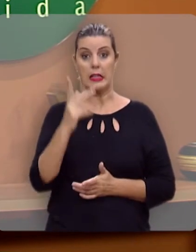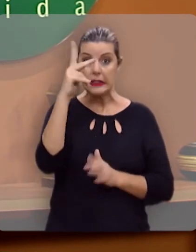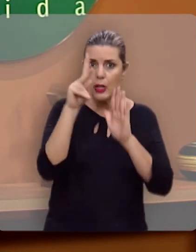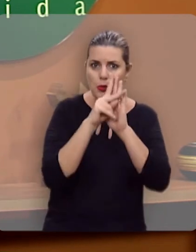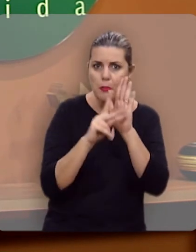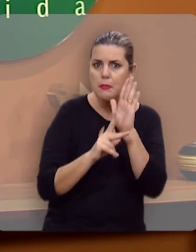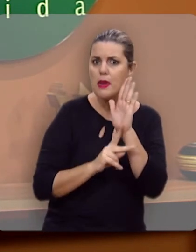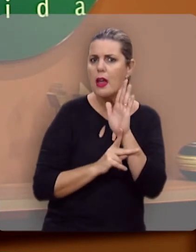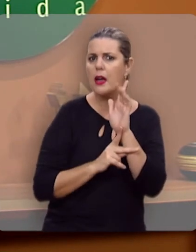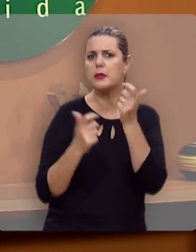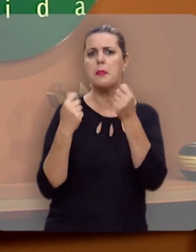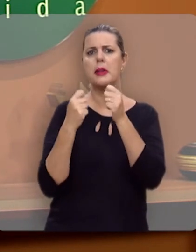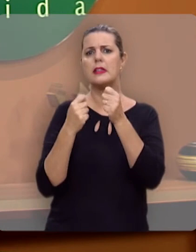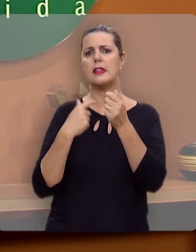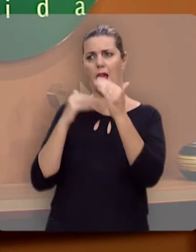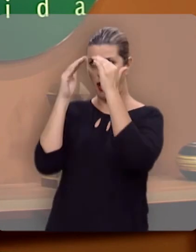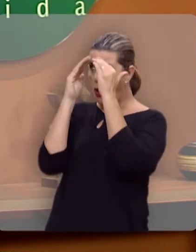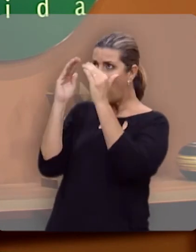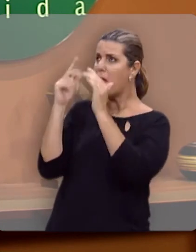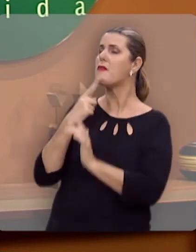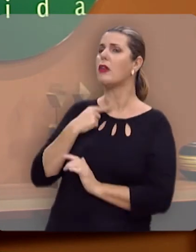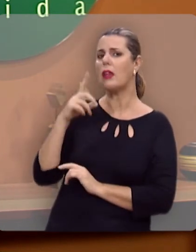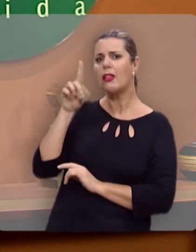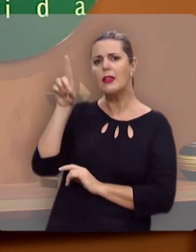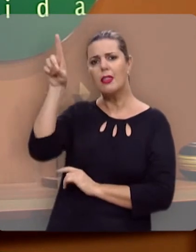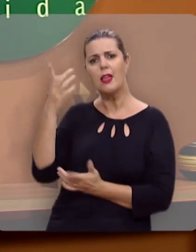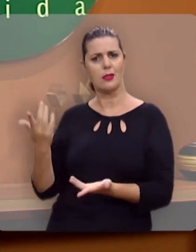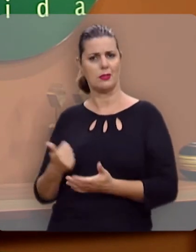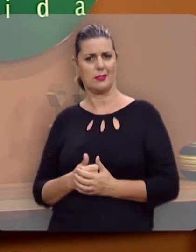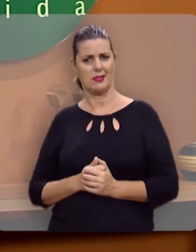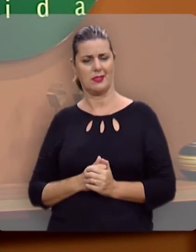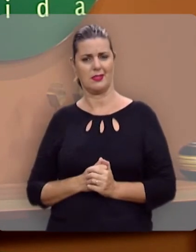Seus planos precisam ser submetidos à vontade de Deus.